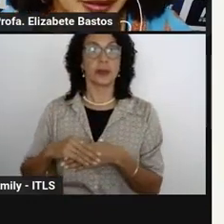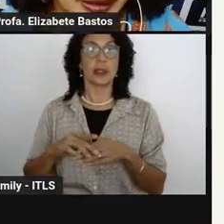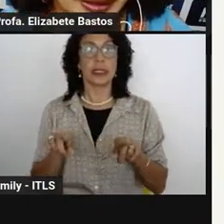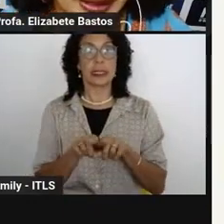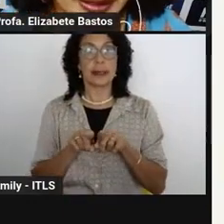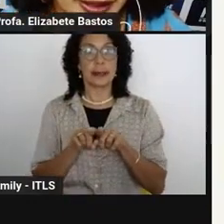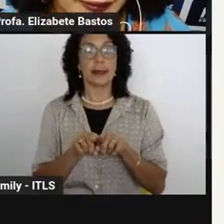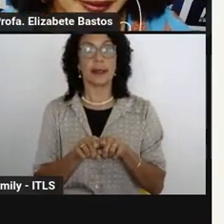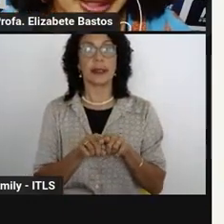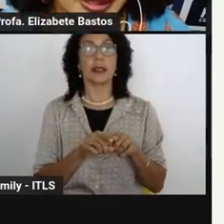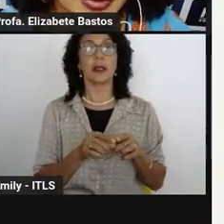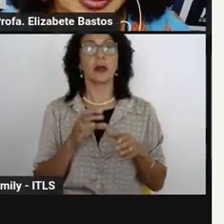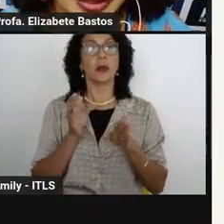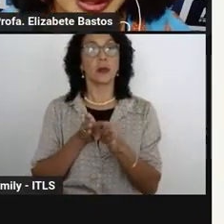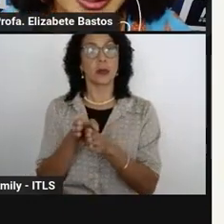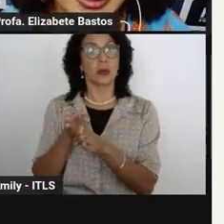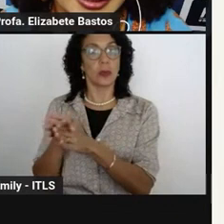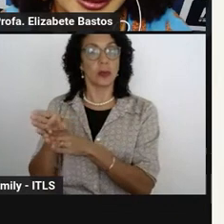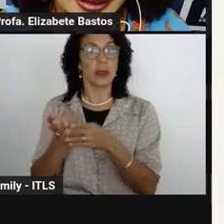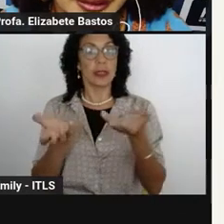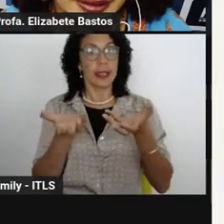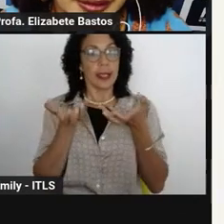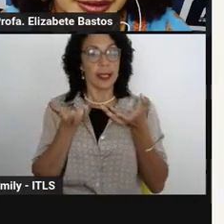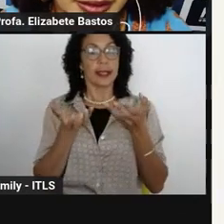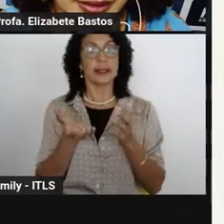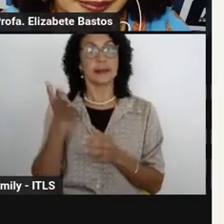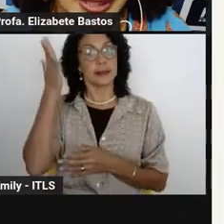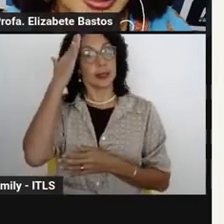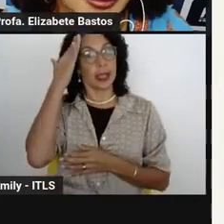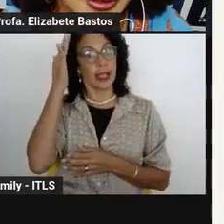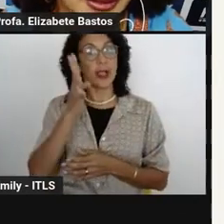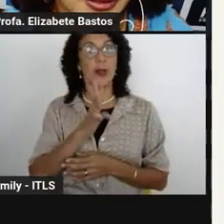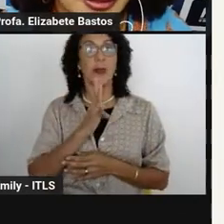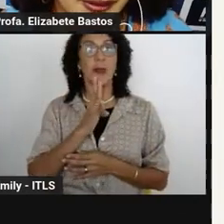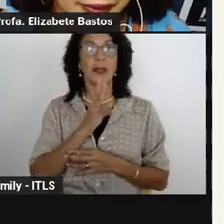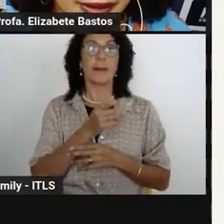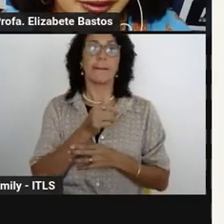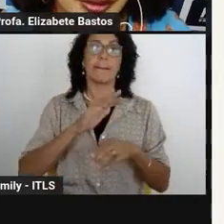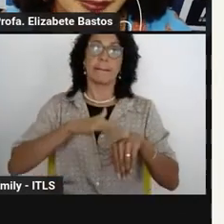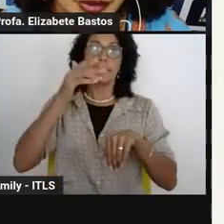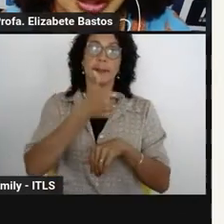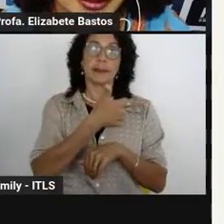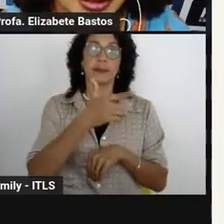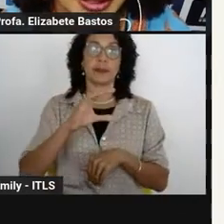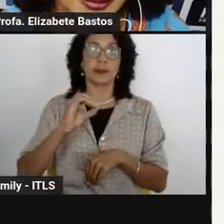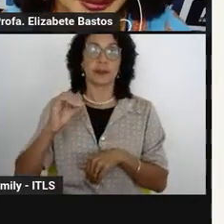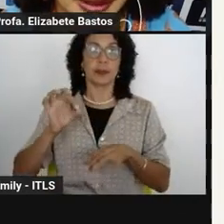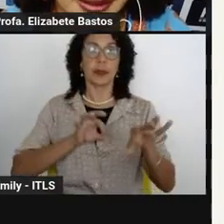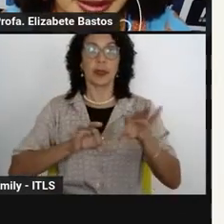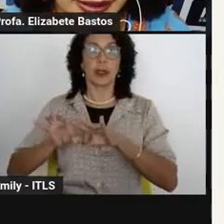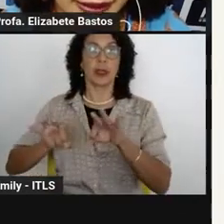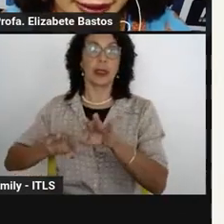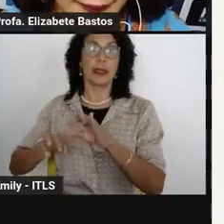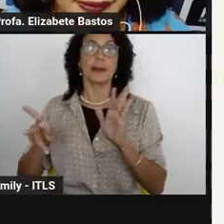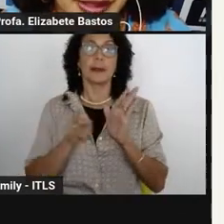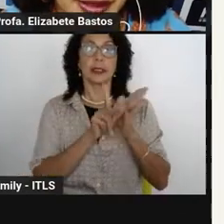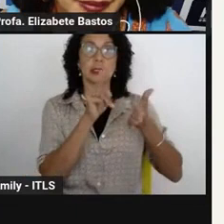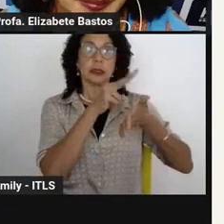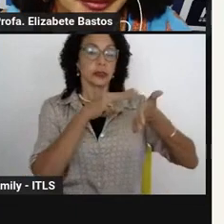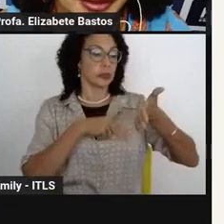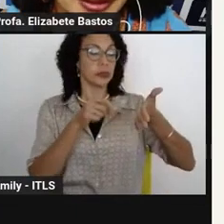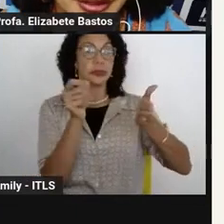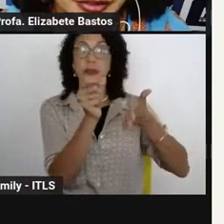orientação. Queremos ver, né, nossas, mais de 200 escolas com seus projetos de leitura e escrita,